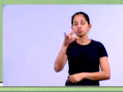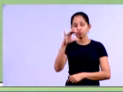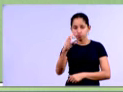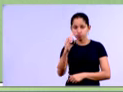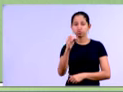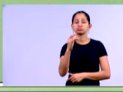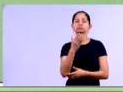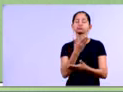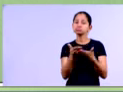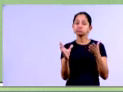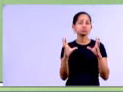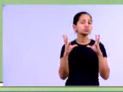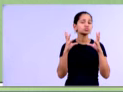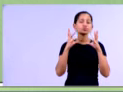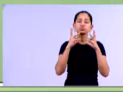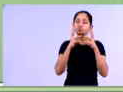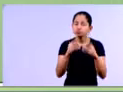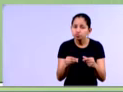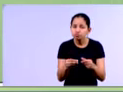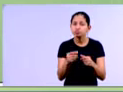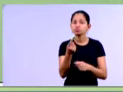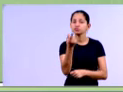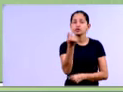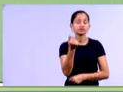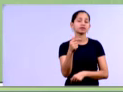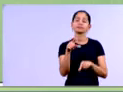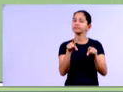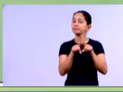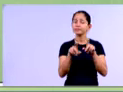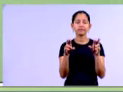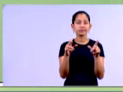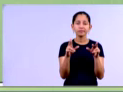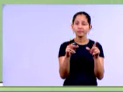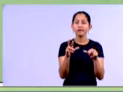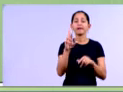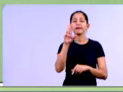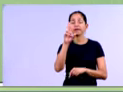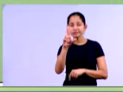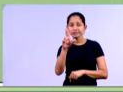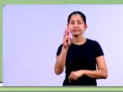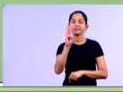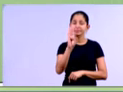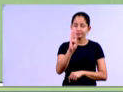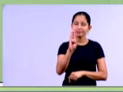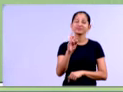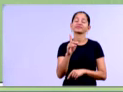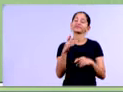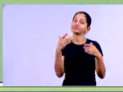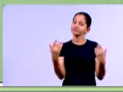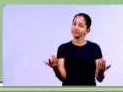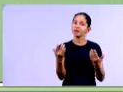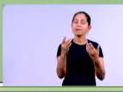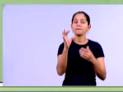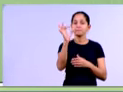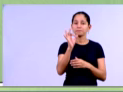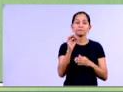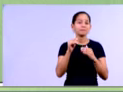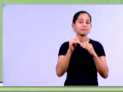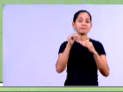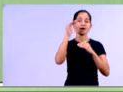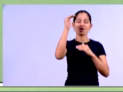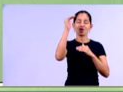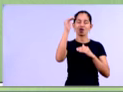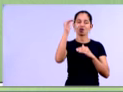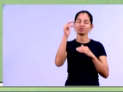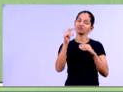pela receita líquida. E a receita bruta, também, dividido a receita bruta pela receita líquida, claro que vai dar um percentual maior que 100%, né,